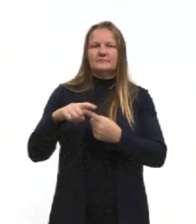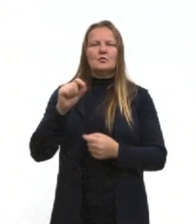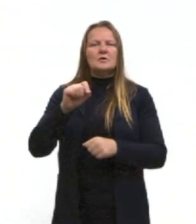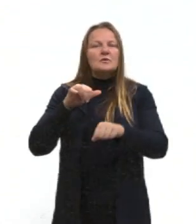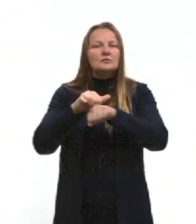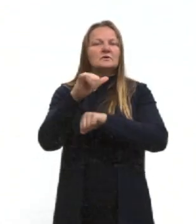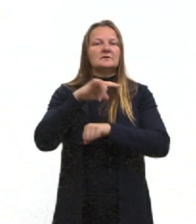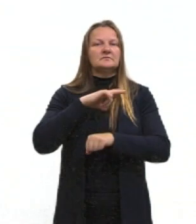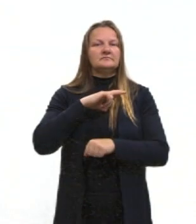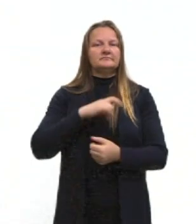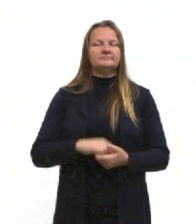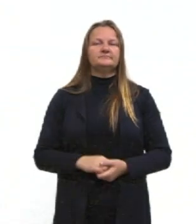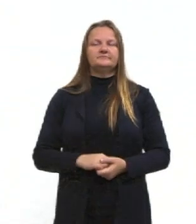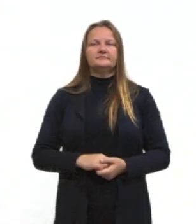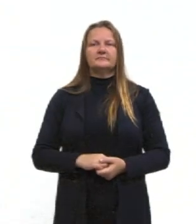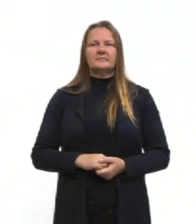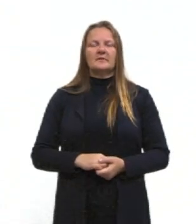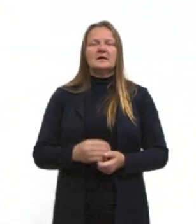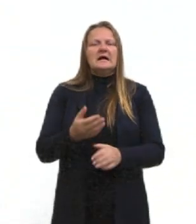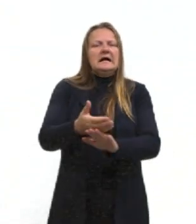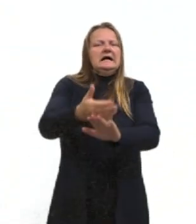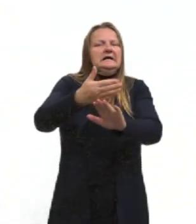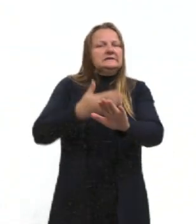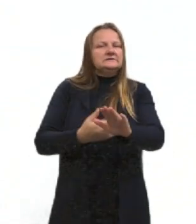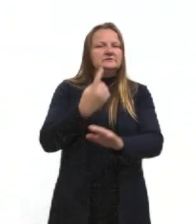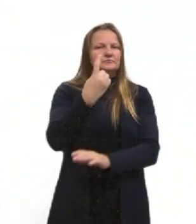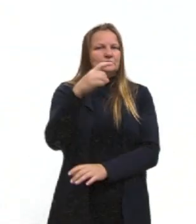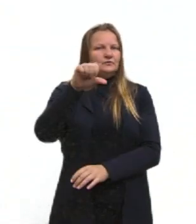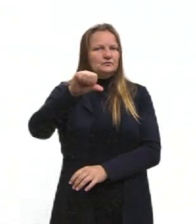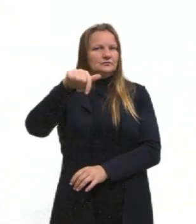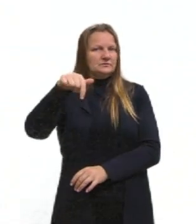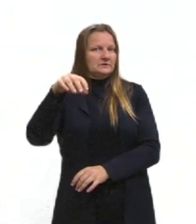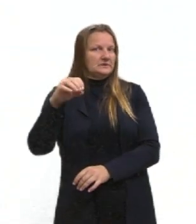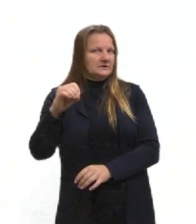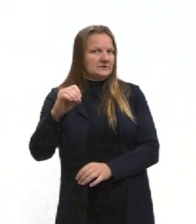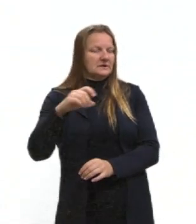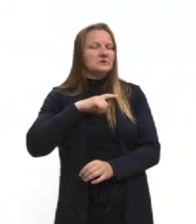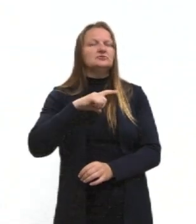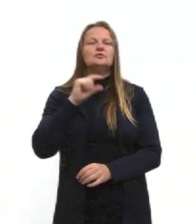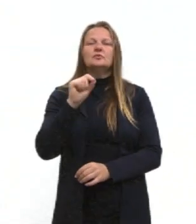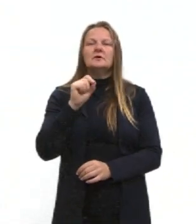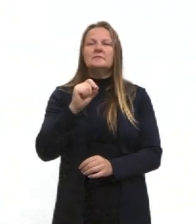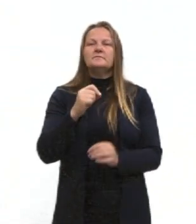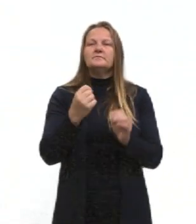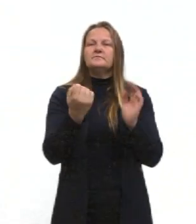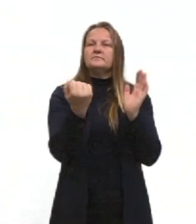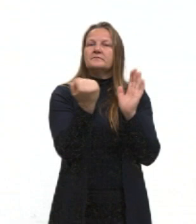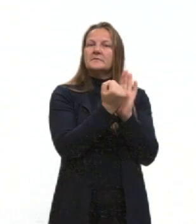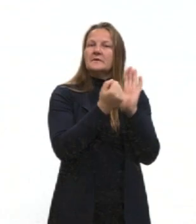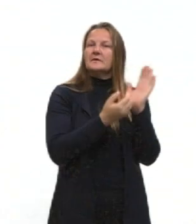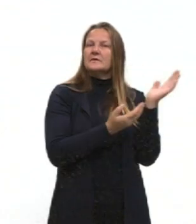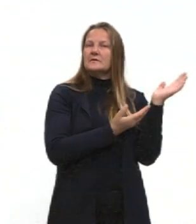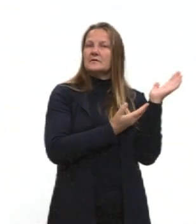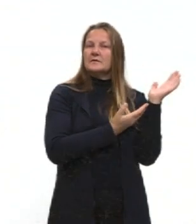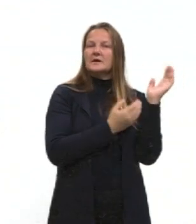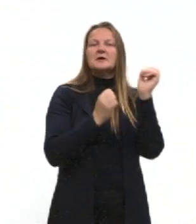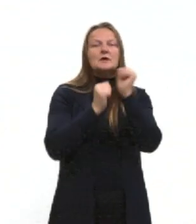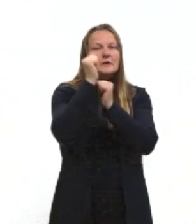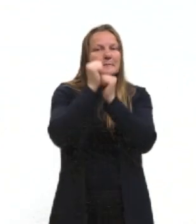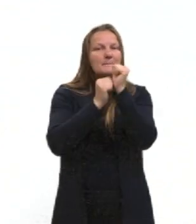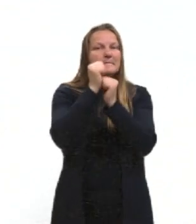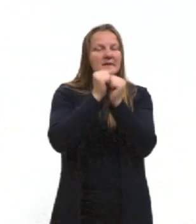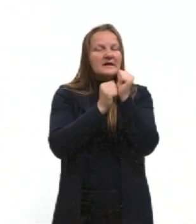Antes, então, da década de 70, tá, gurizada, nós tínhamos essas empresas aqui